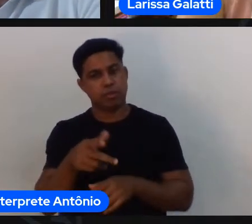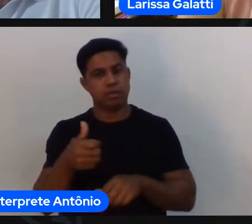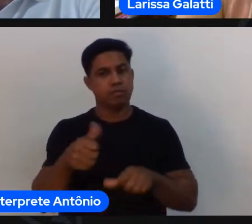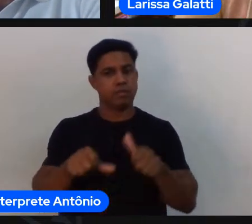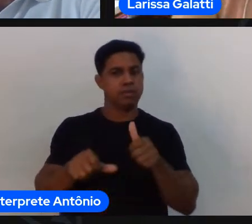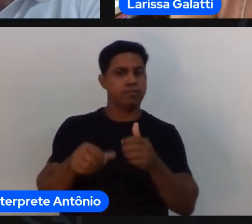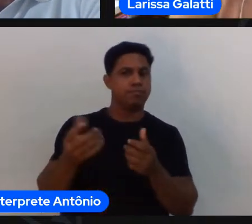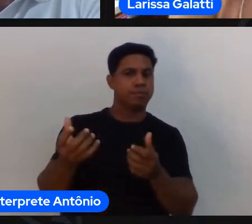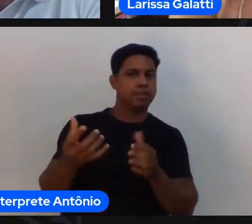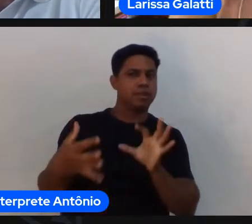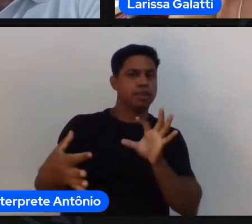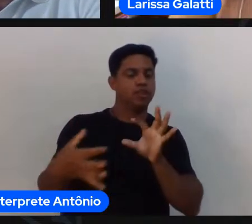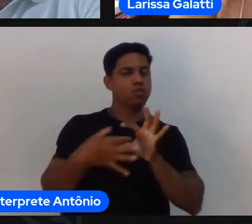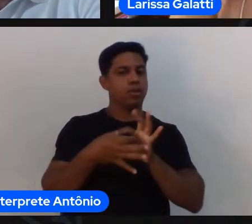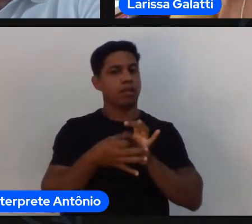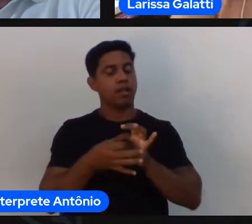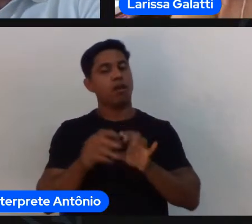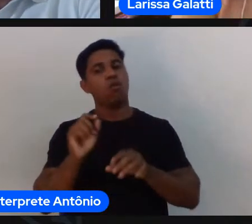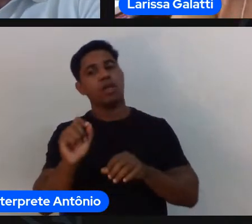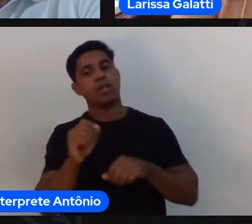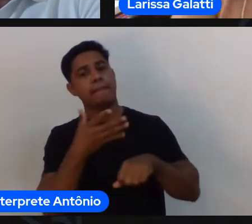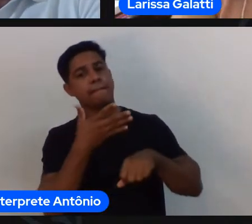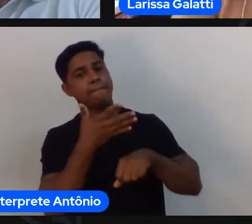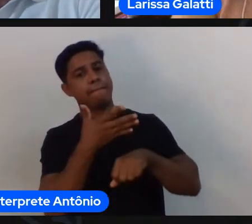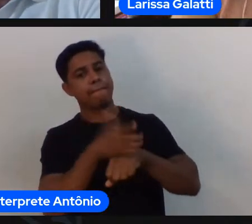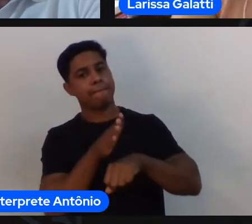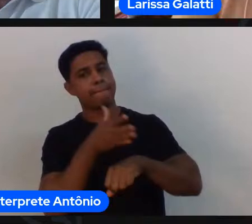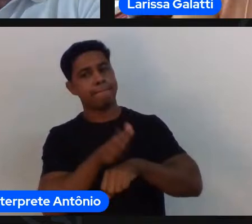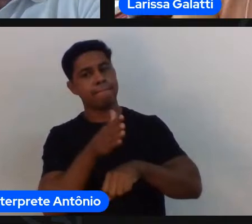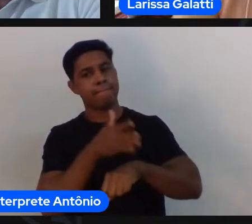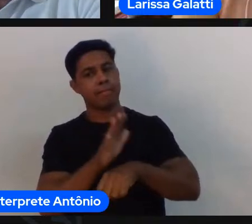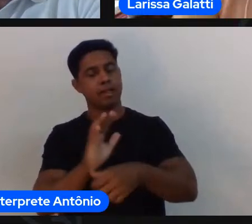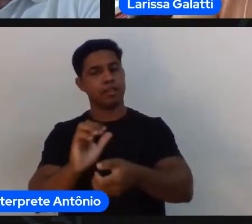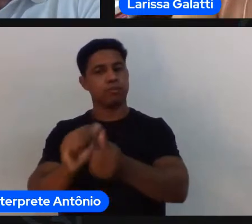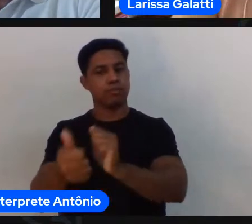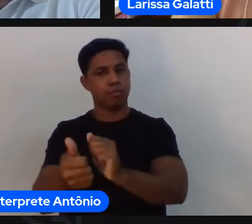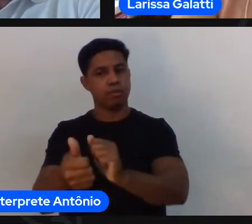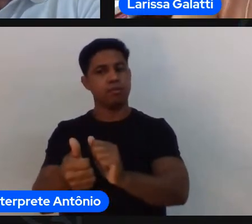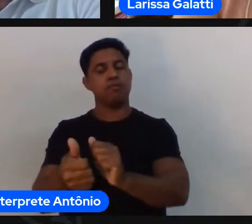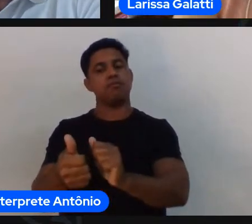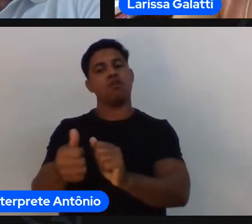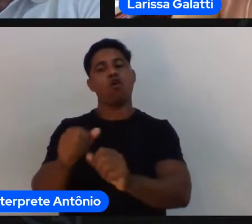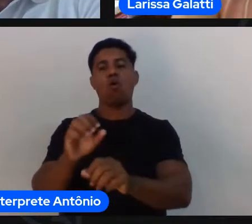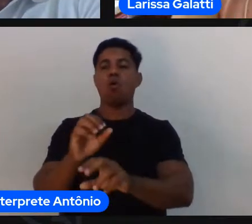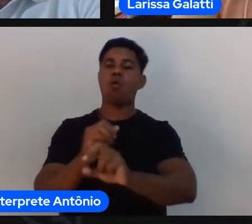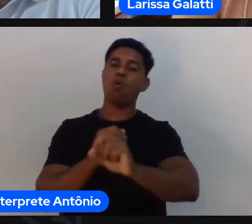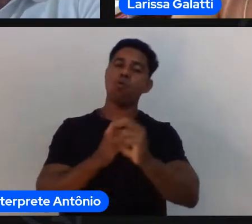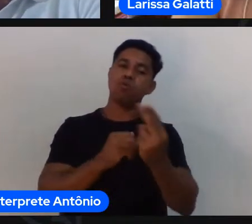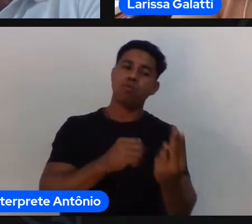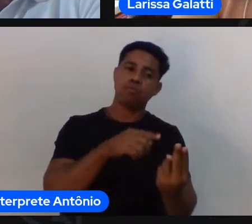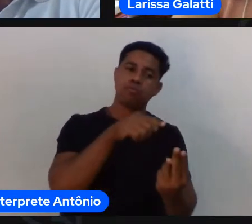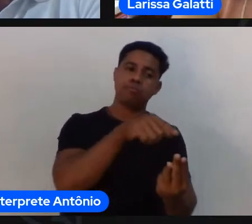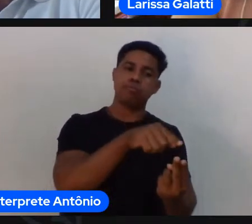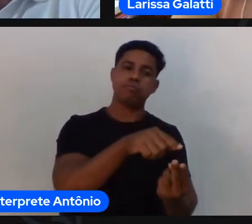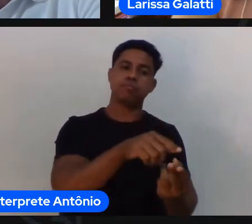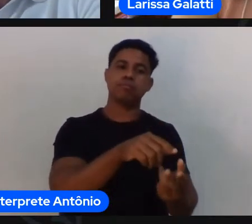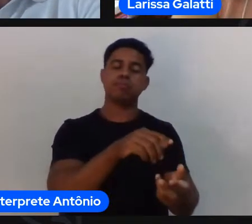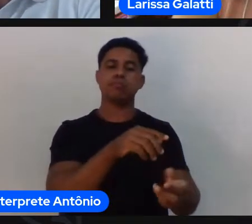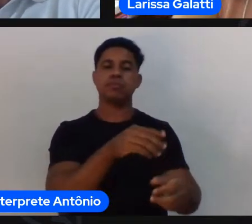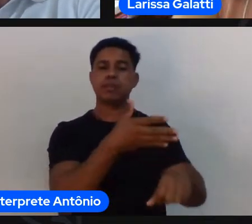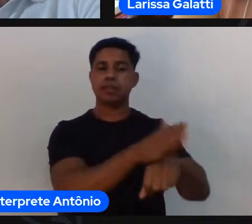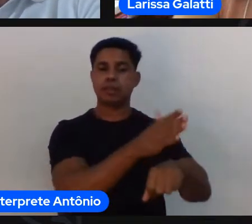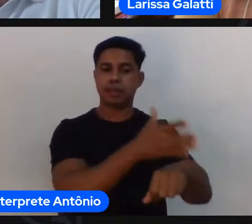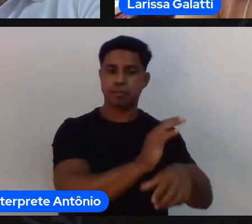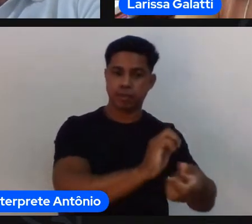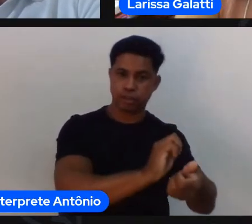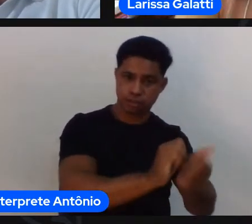que praticam esporte são aqueles que têm melhores notas se praticar esporte pode me ajudar no meu